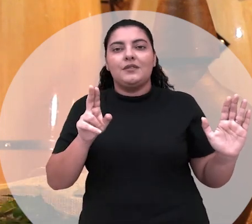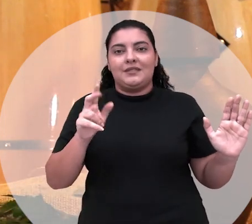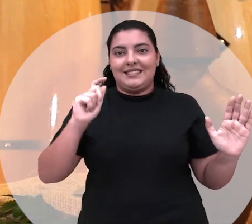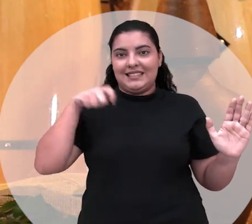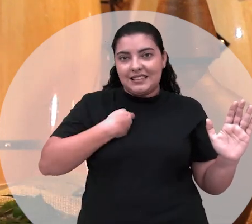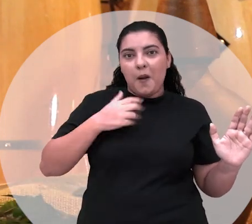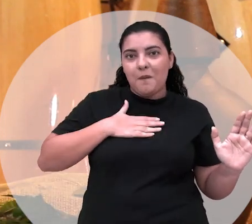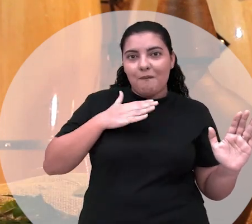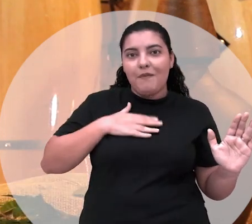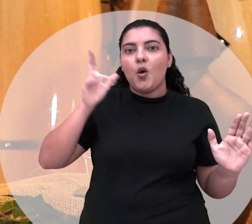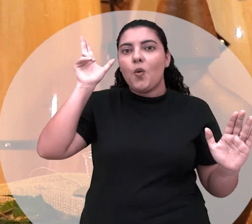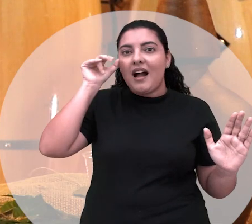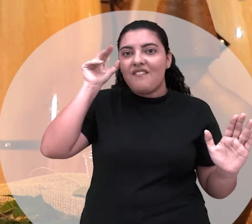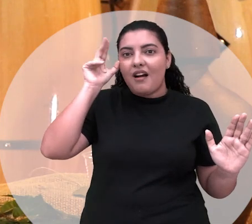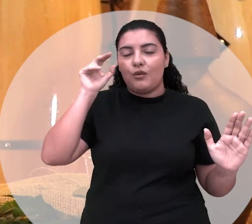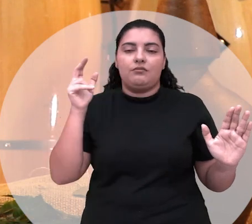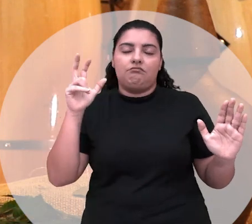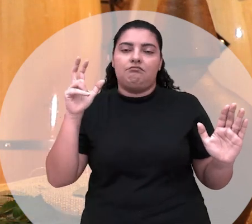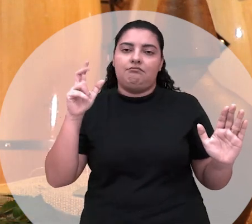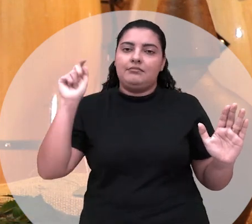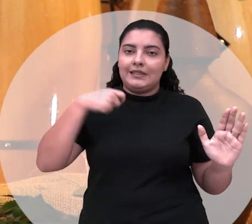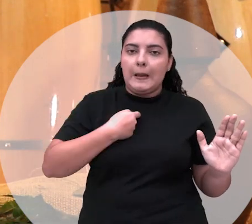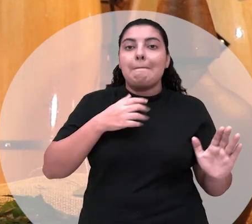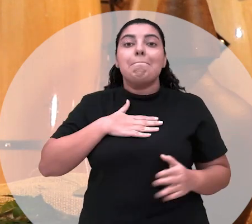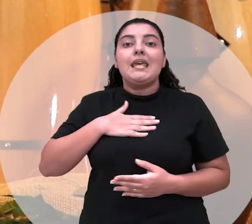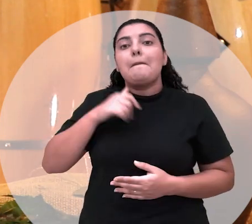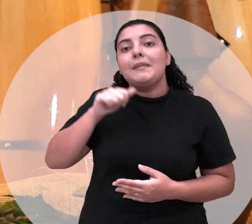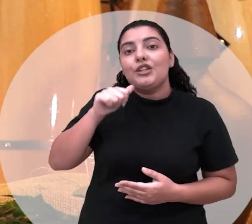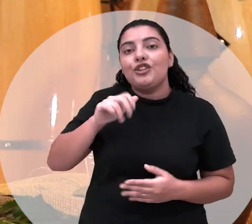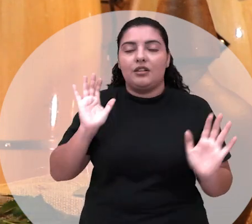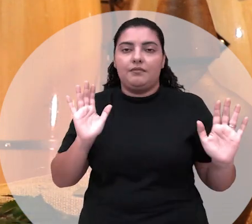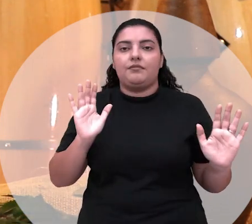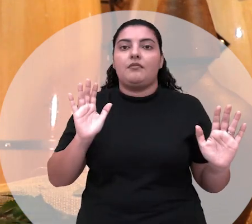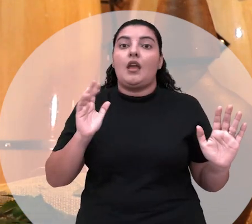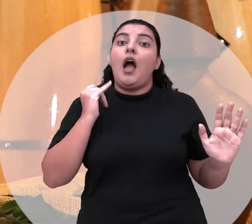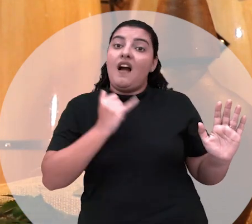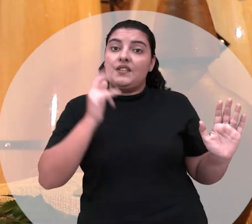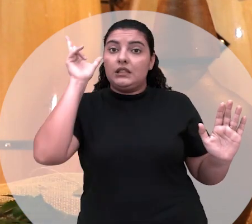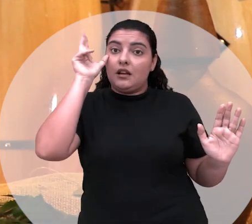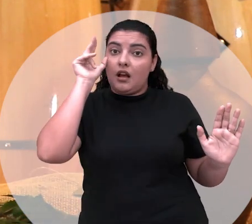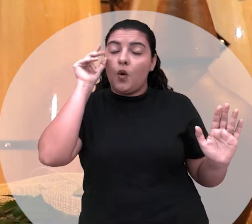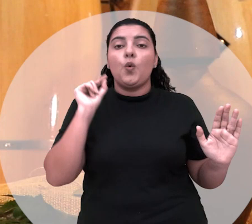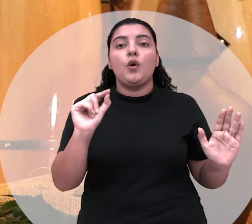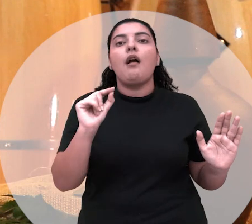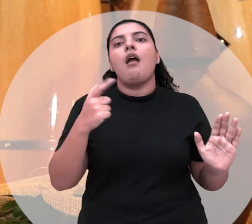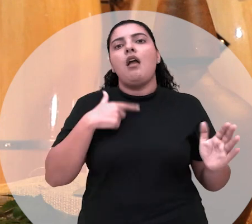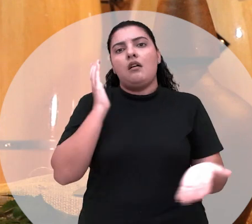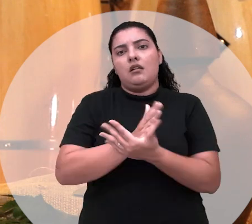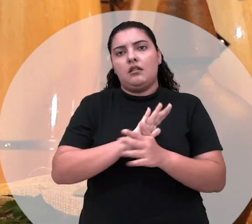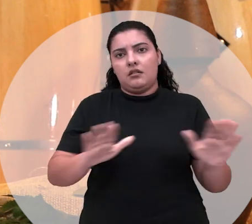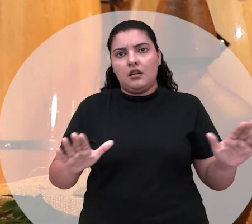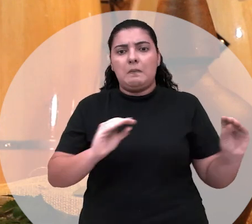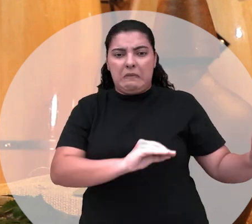de cavalo, quase todas as entidades me chamam de cavalo. Ou então, minha menina, avise meu cavalo que eu vou acabar com a vida